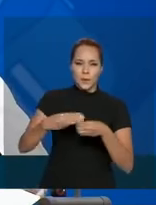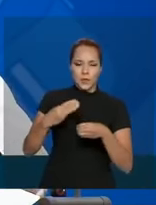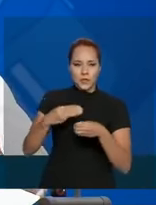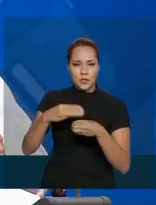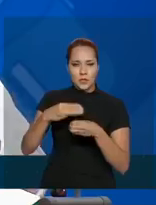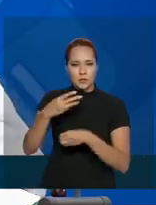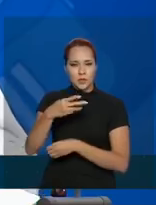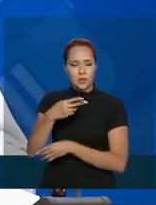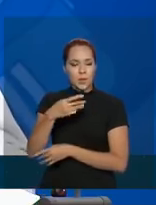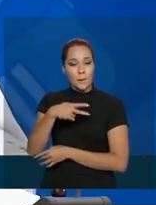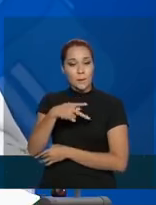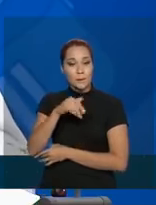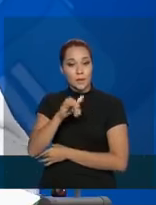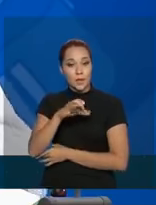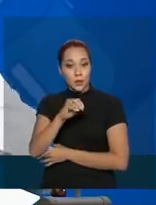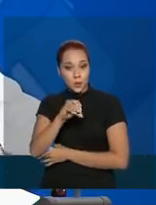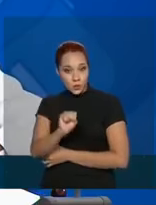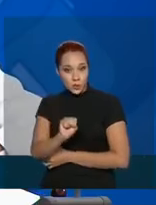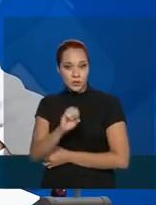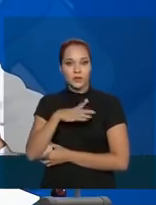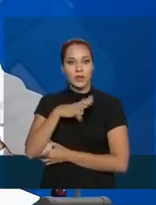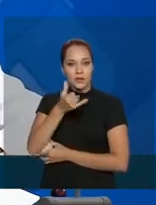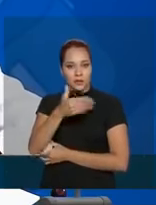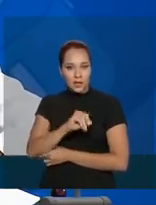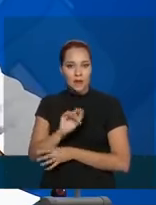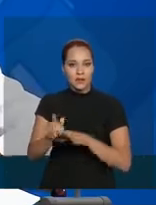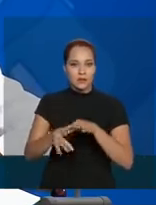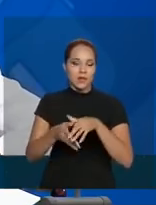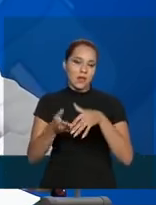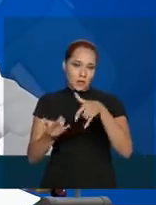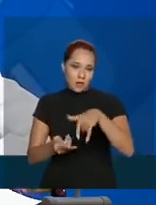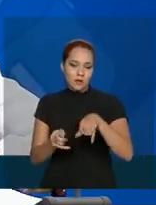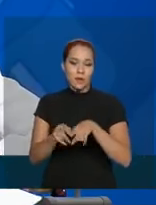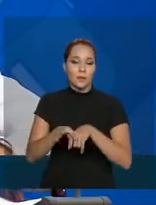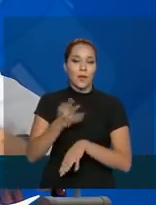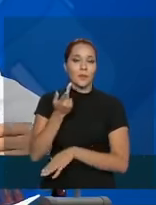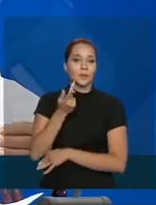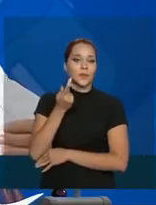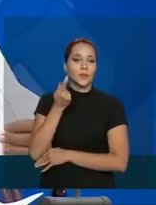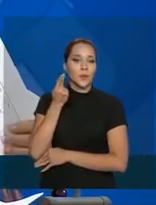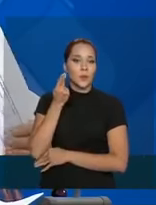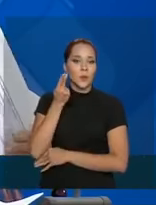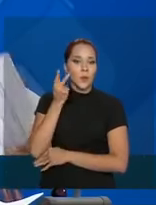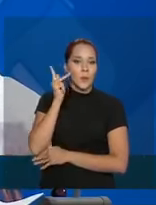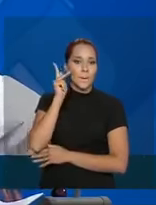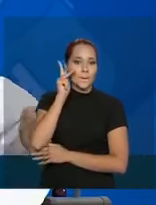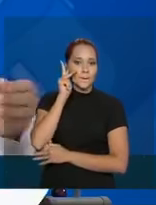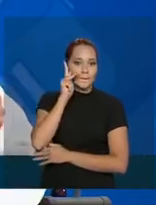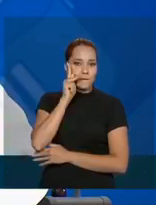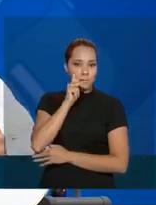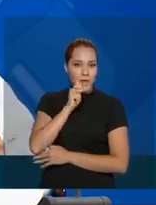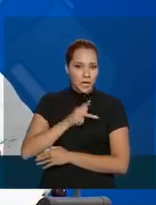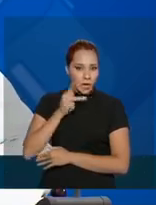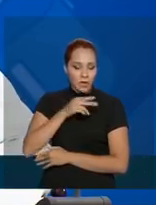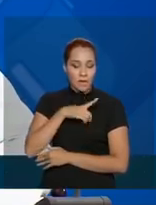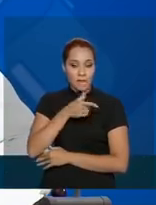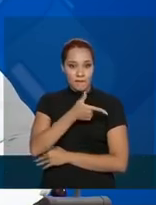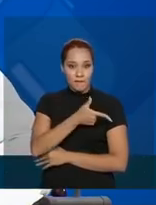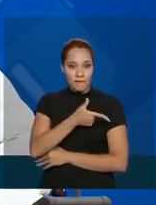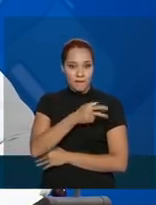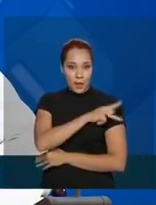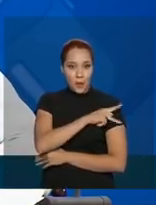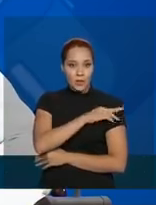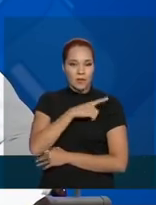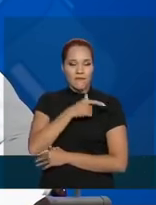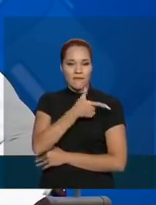10 leitos. E ainda no Piauí, Teresina, capital, 20 leitos. Em